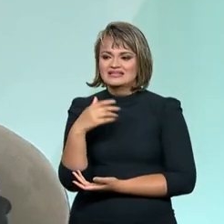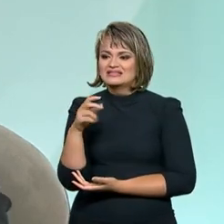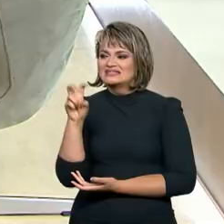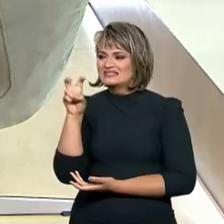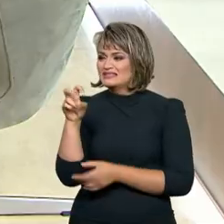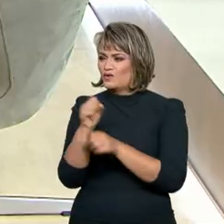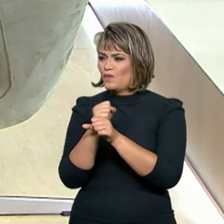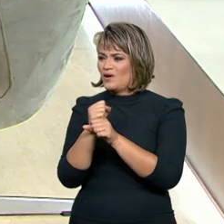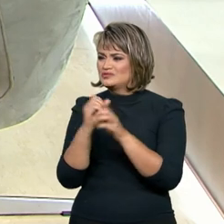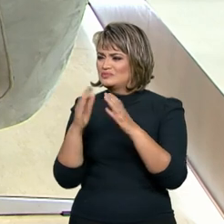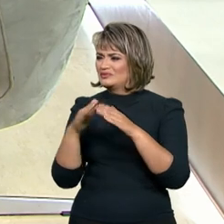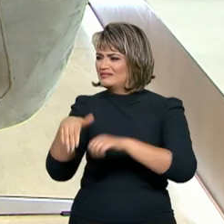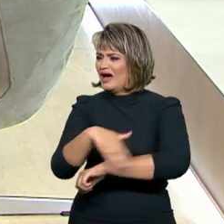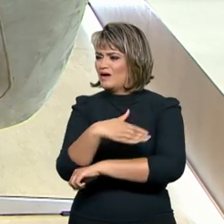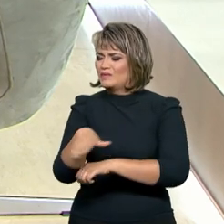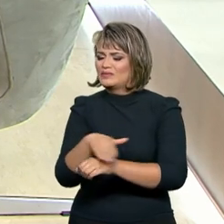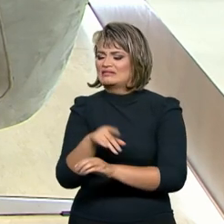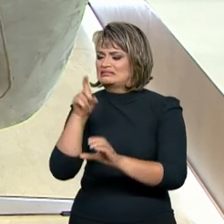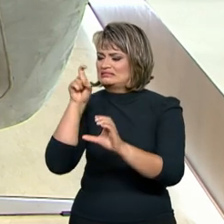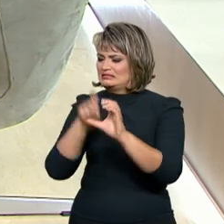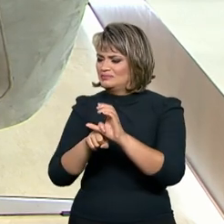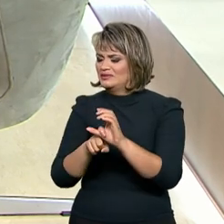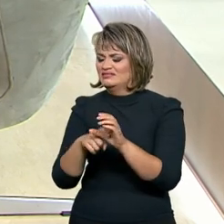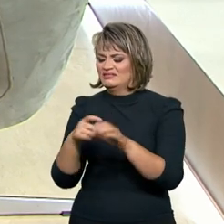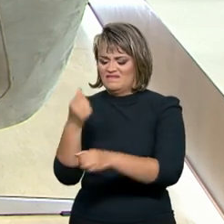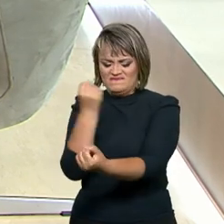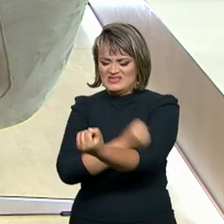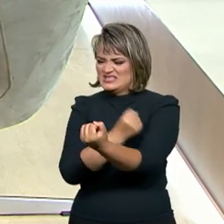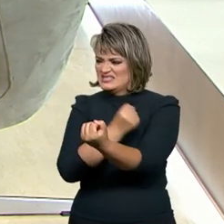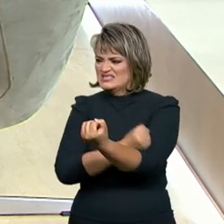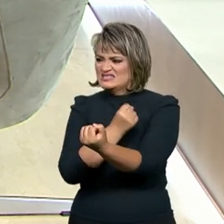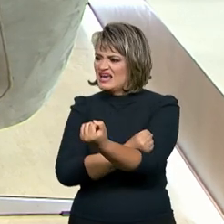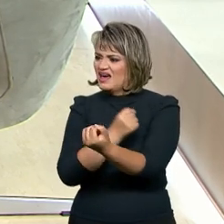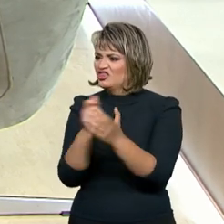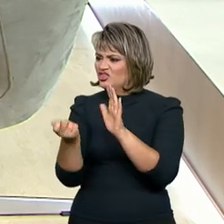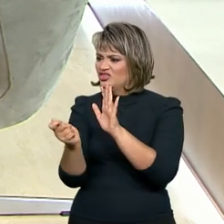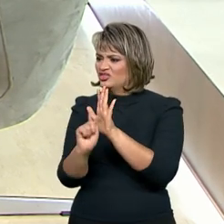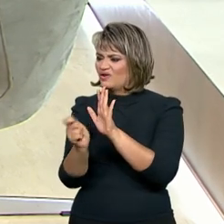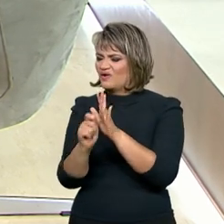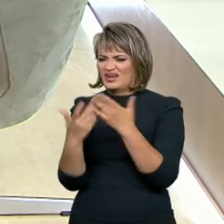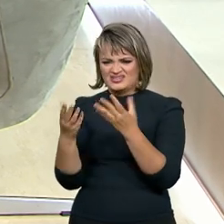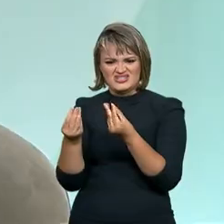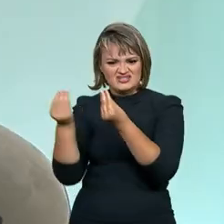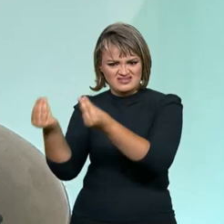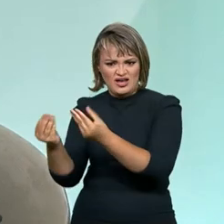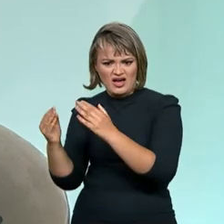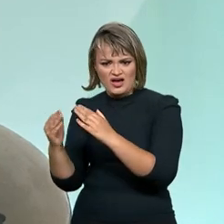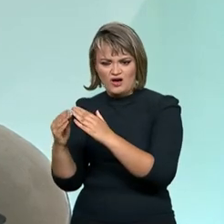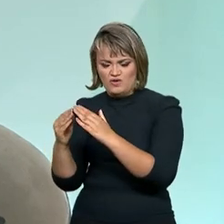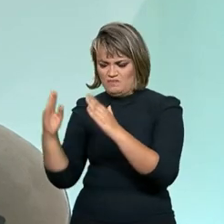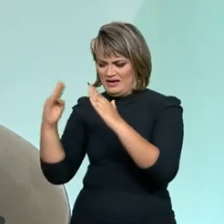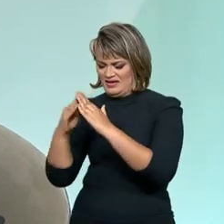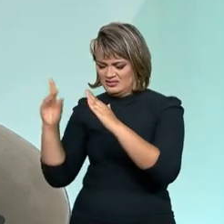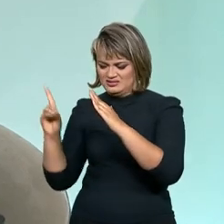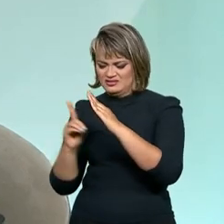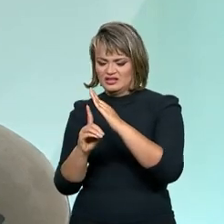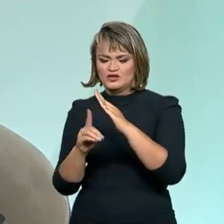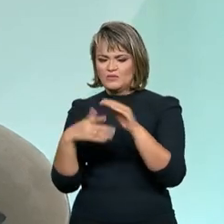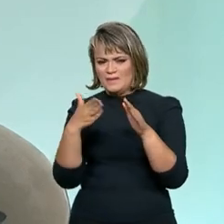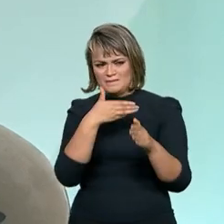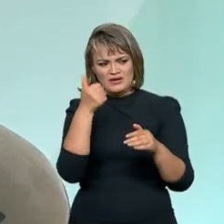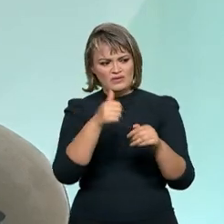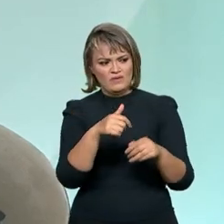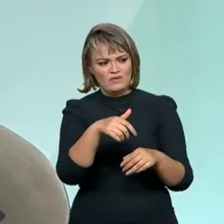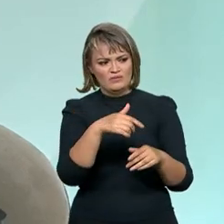anos na rua, com alto grau de dependência química, para esse morador a gente já leva uma casa, não tem que levar direito para um serviço de